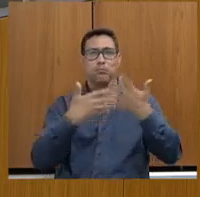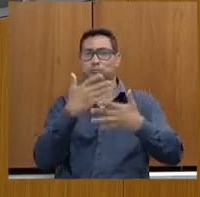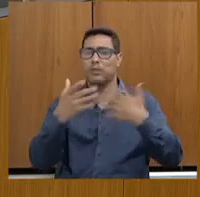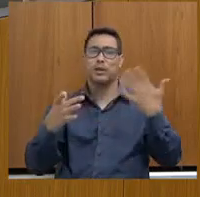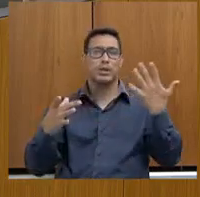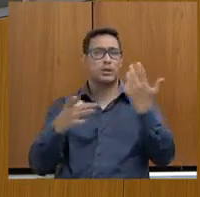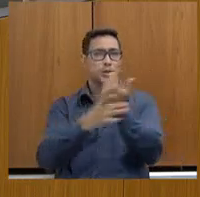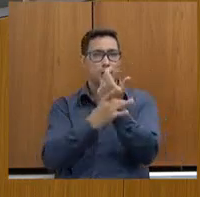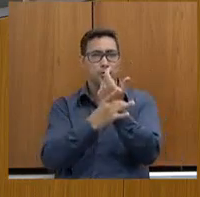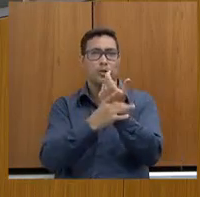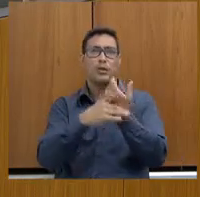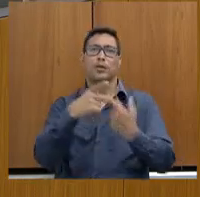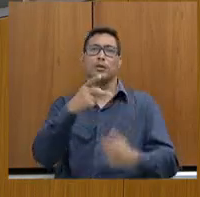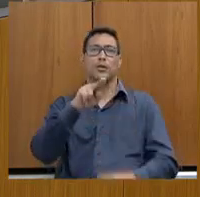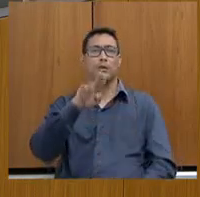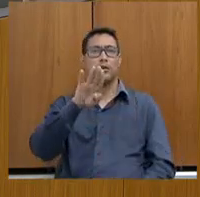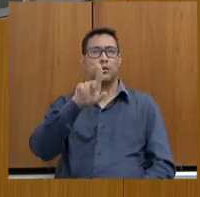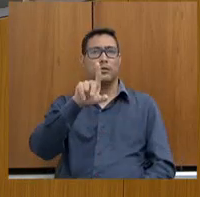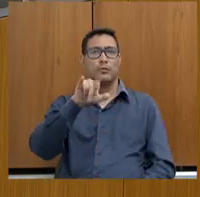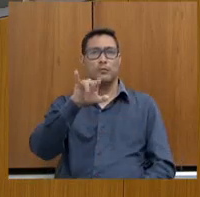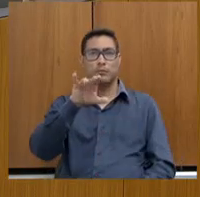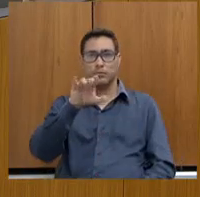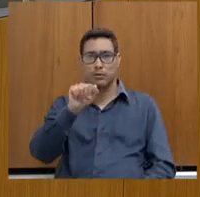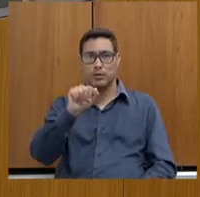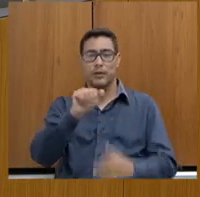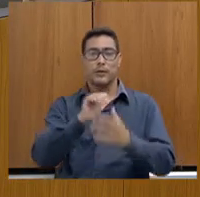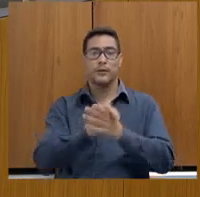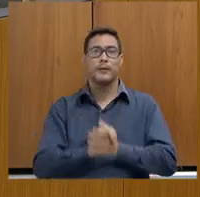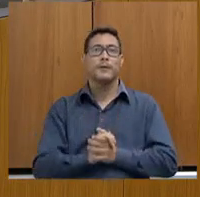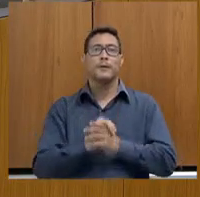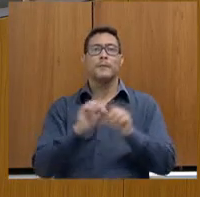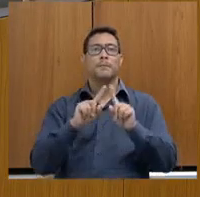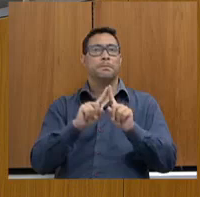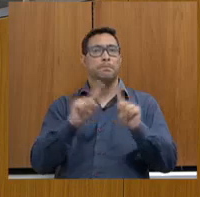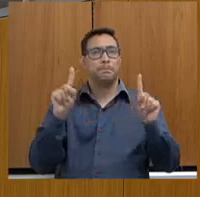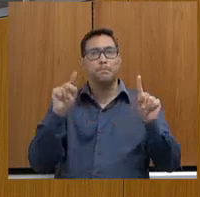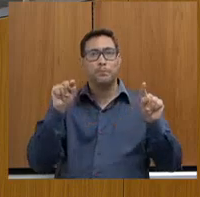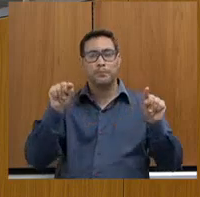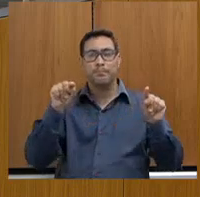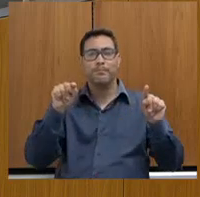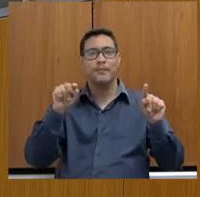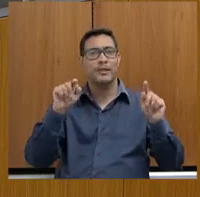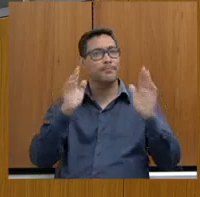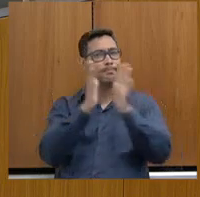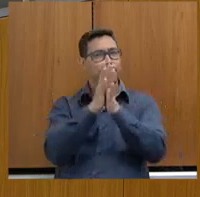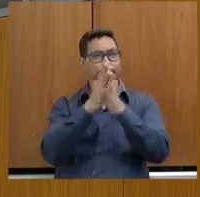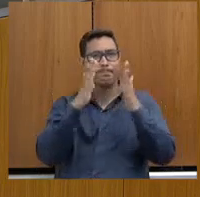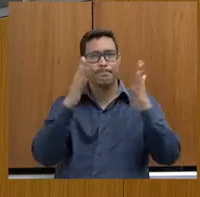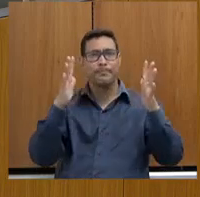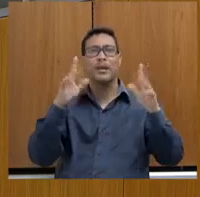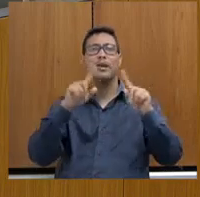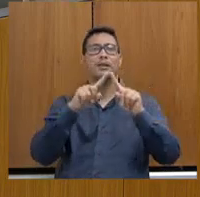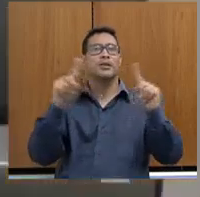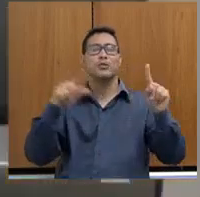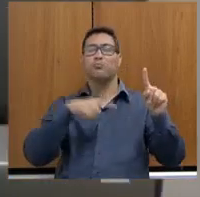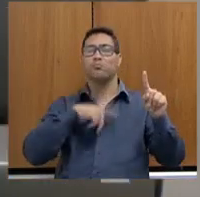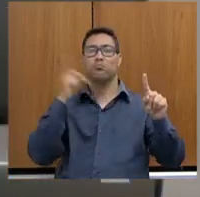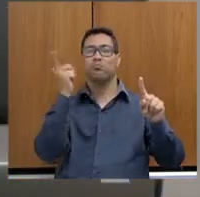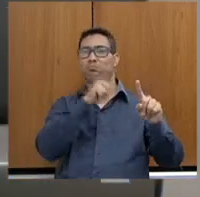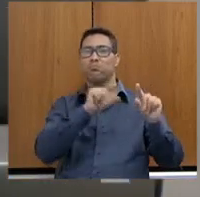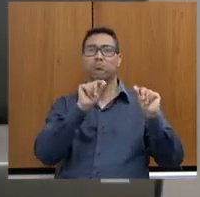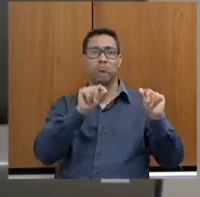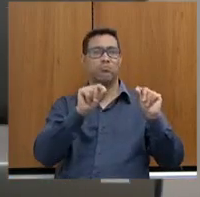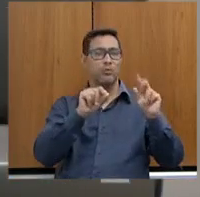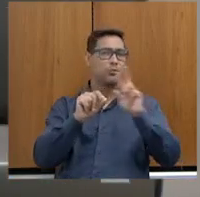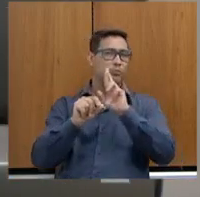pública, eu diria, de forma brilhante, nós não teríamos alcançado aquele resultado